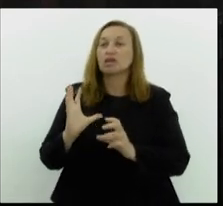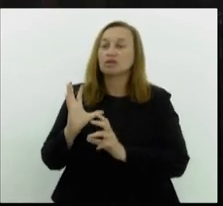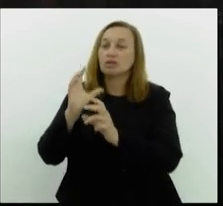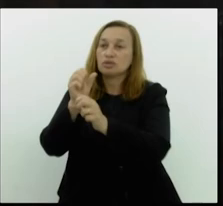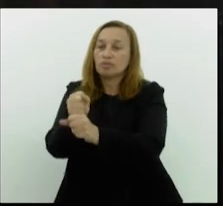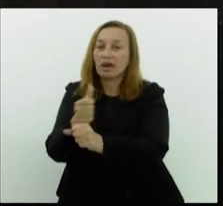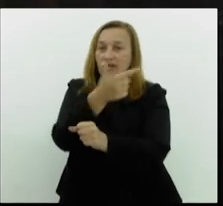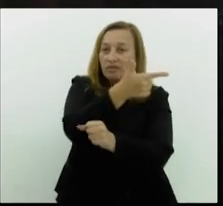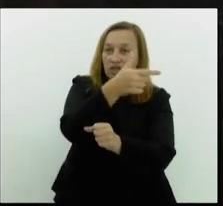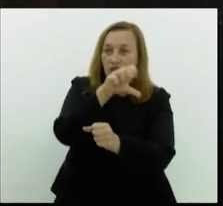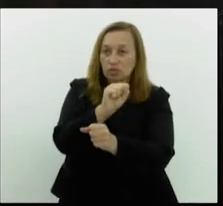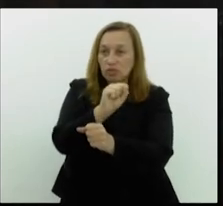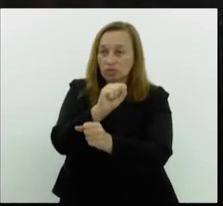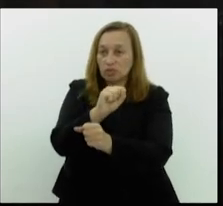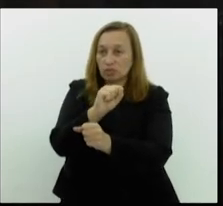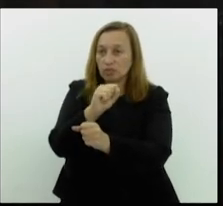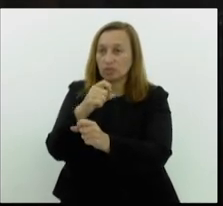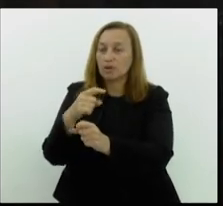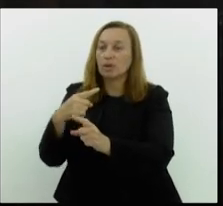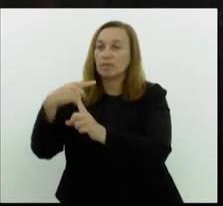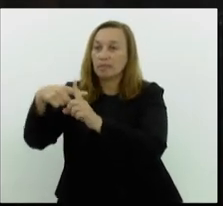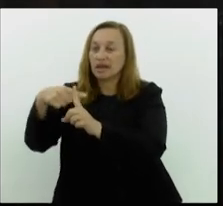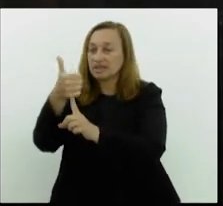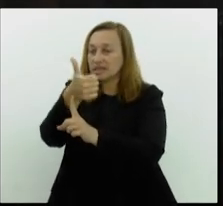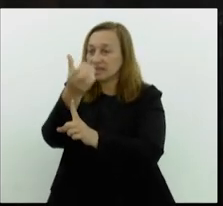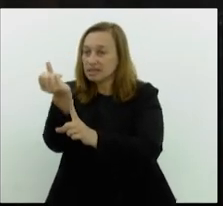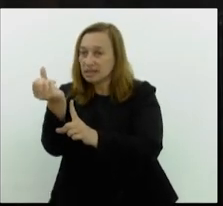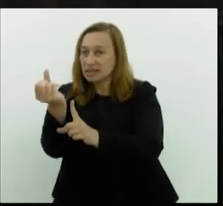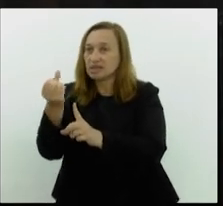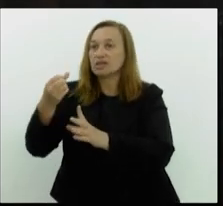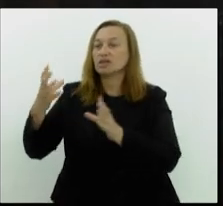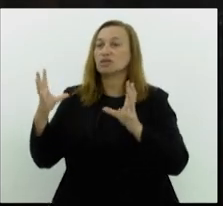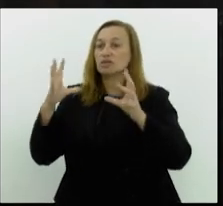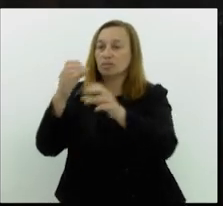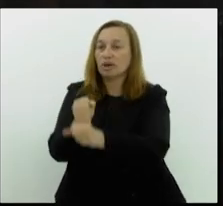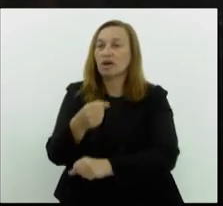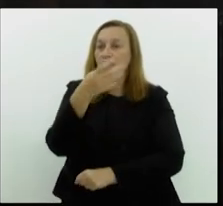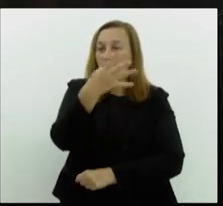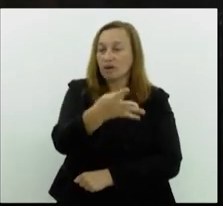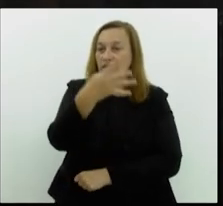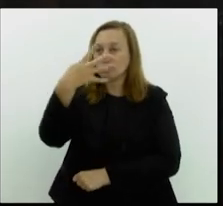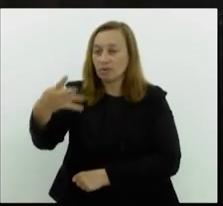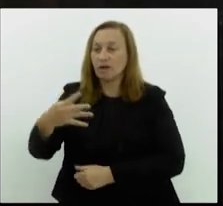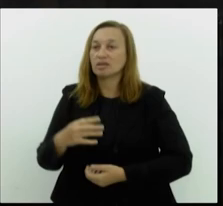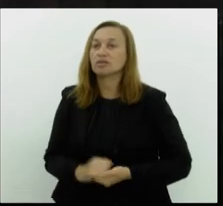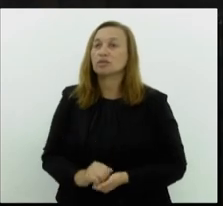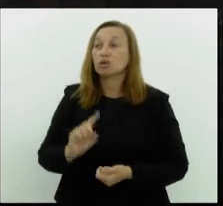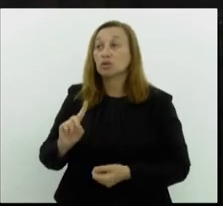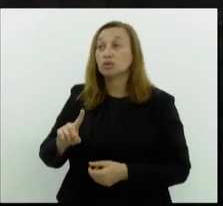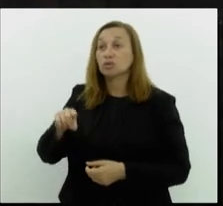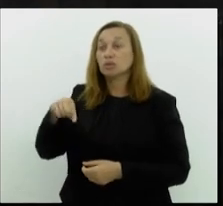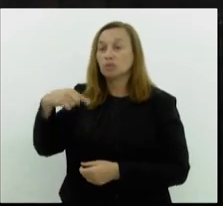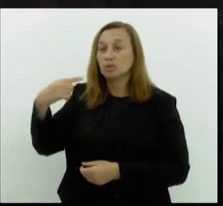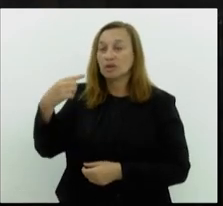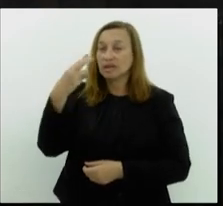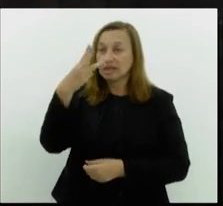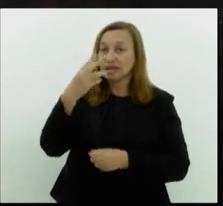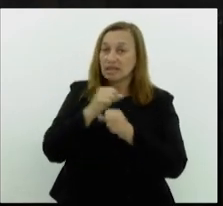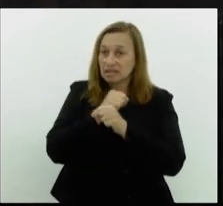28 com 16, deu 44. Então, no próximo triênio,